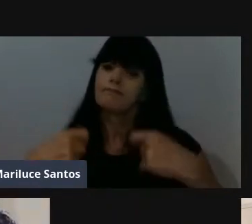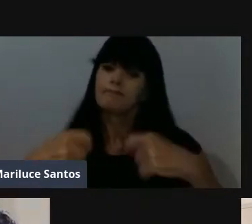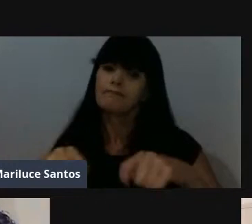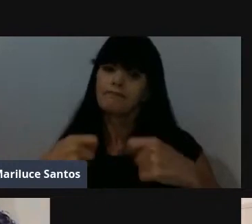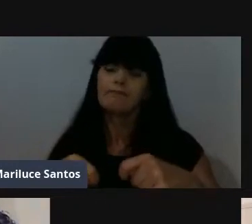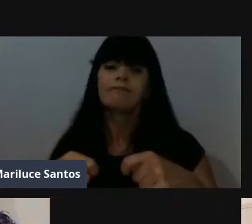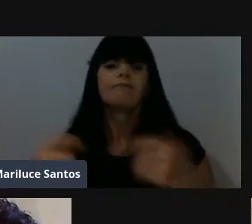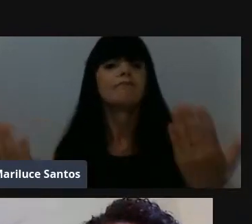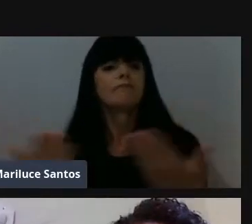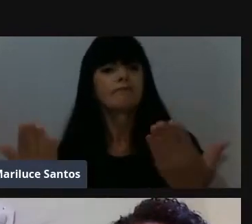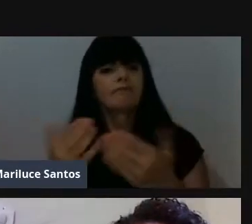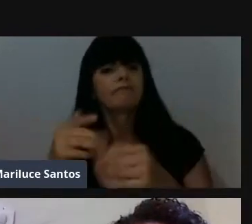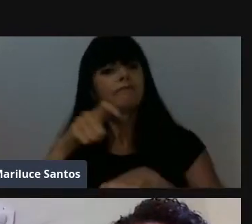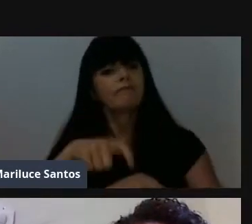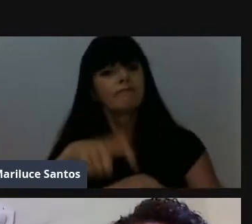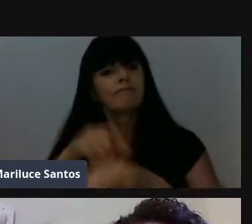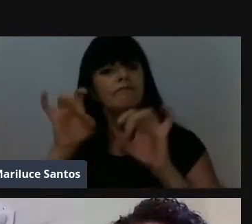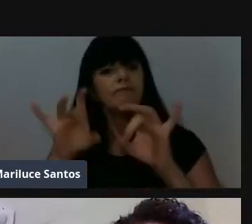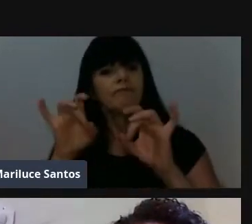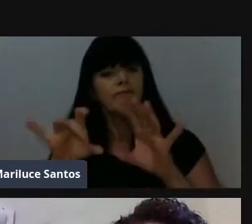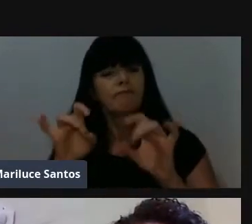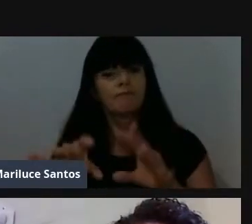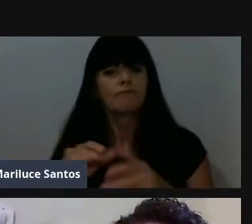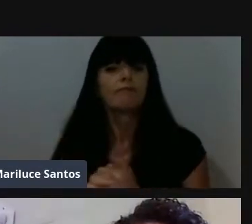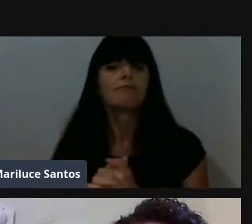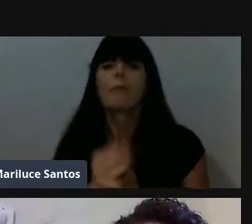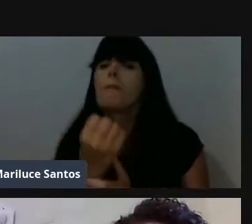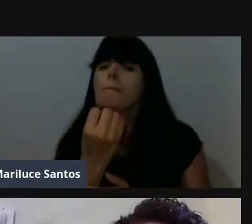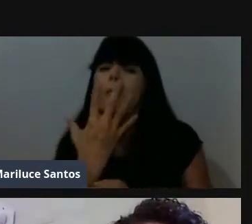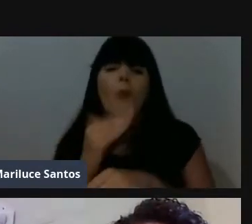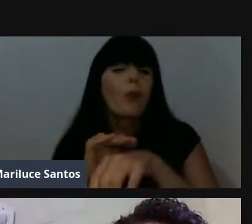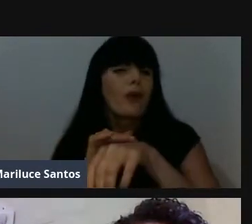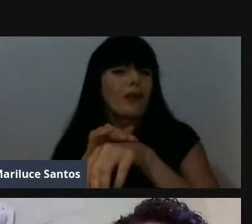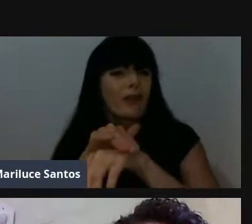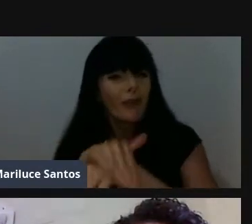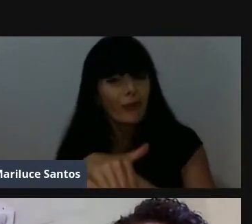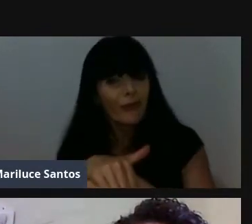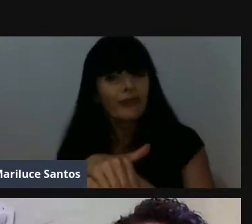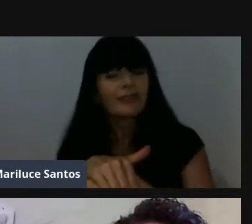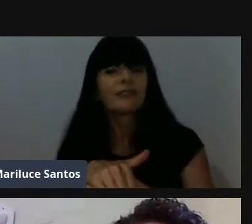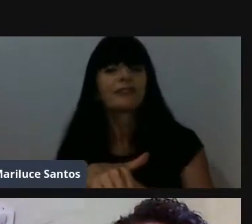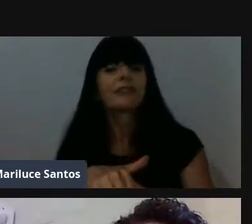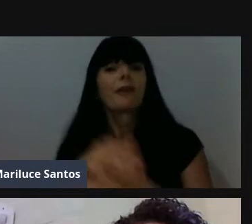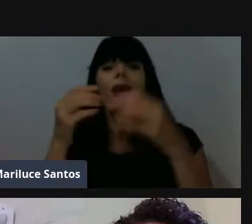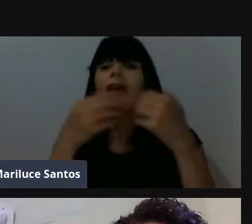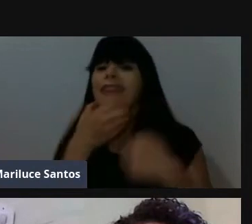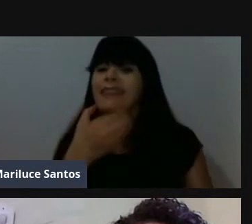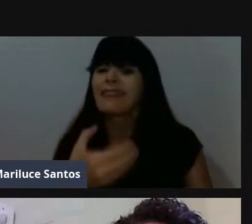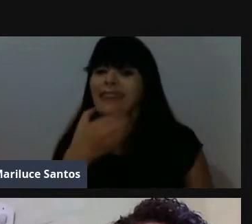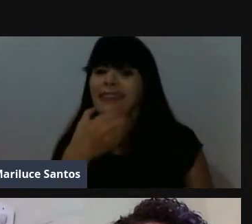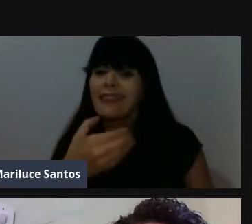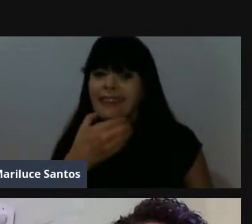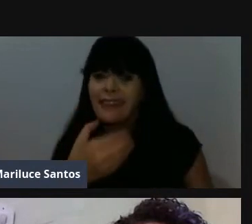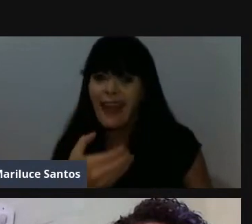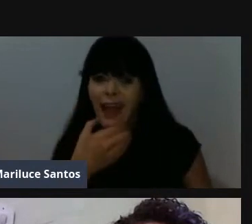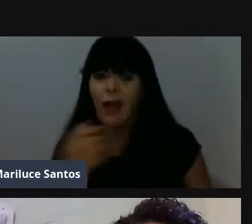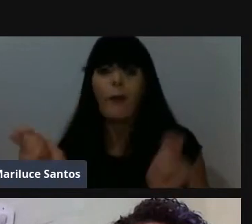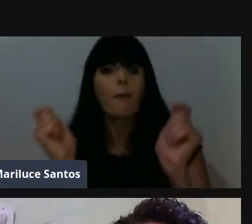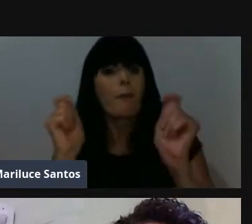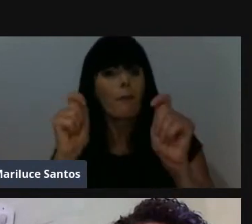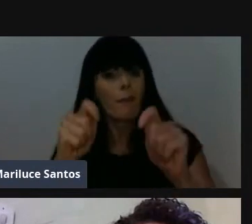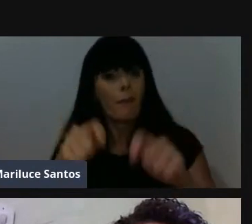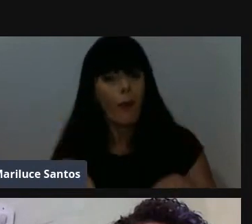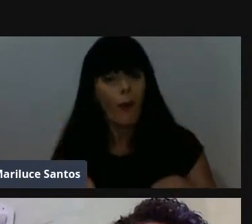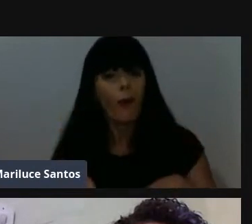momento. no mais boa noite e que o Natal traga para nós ares